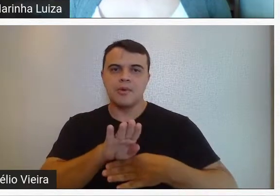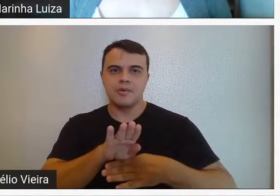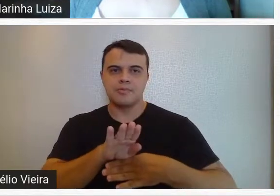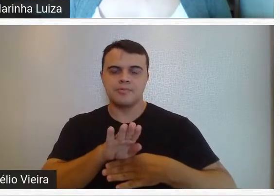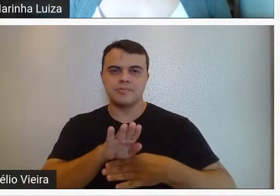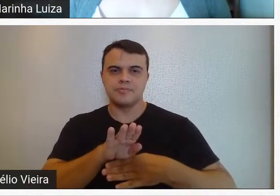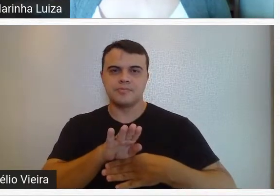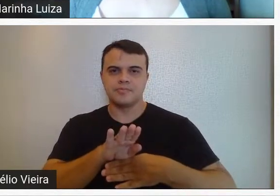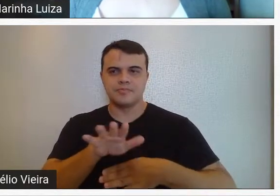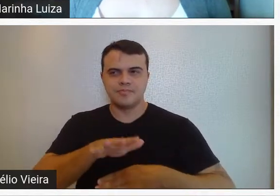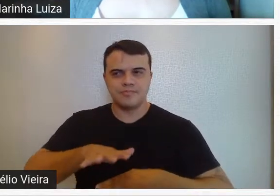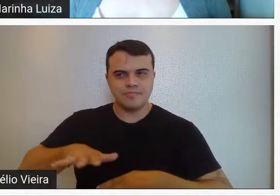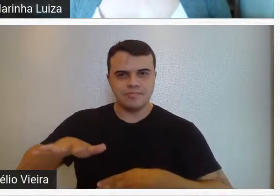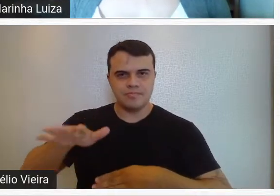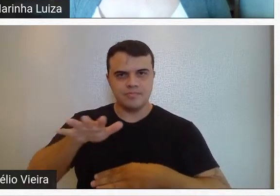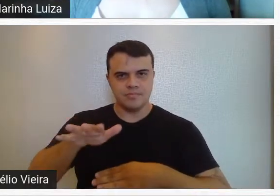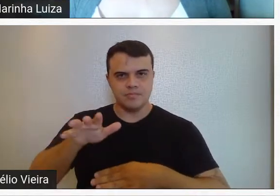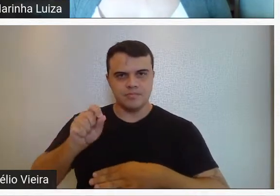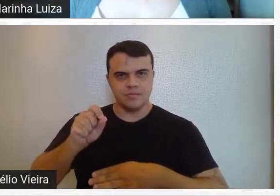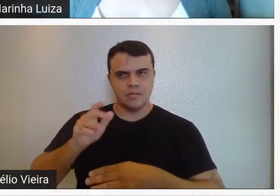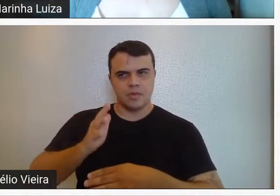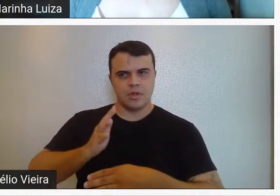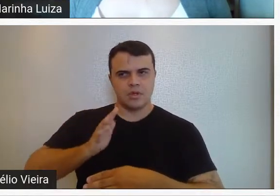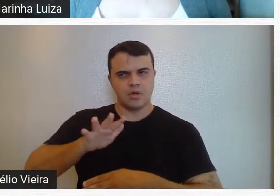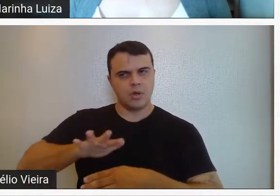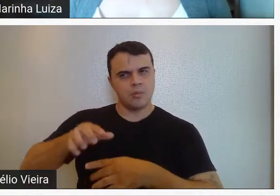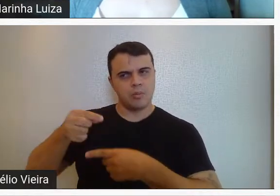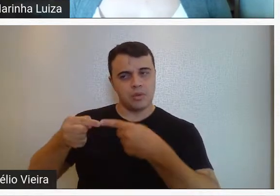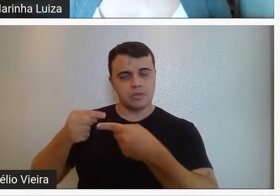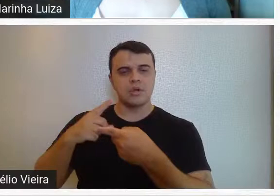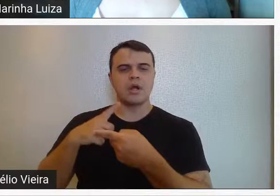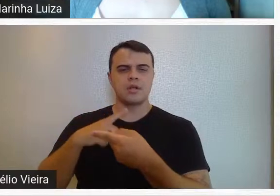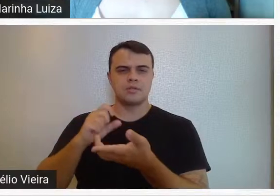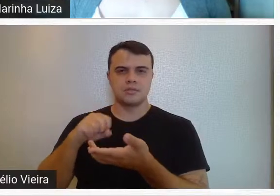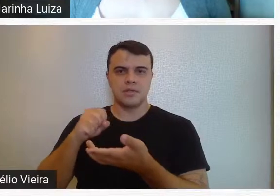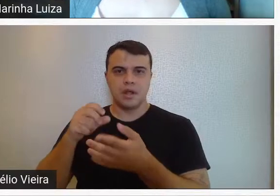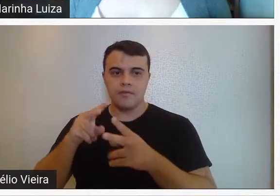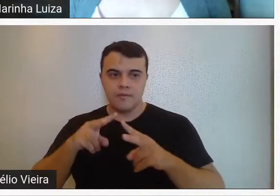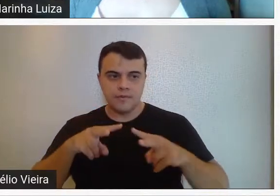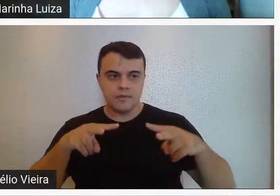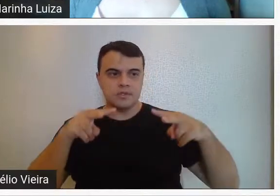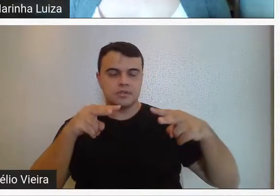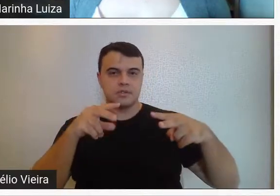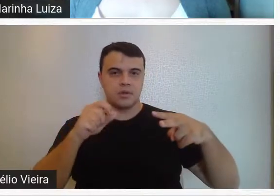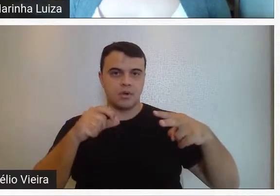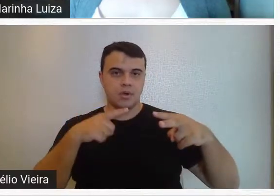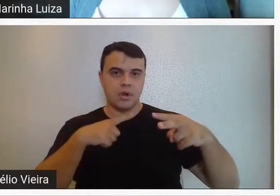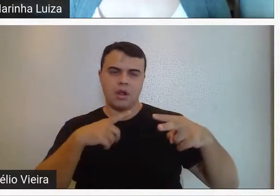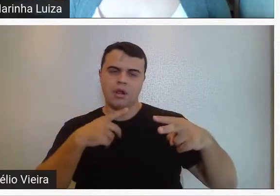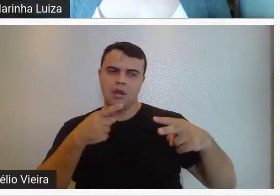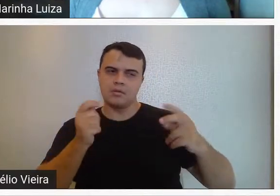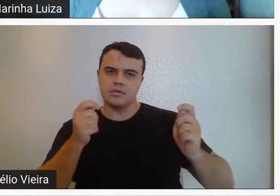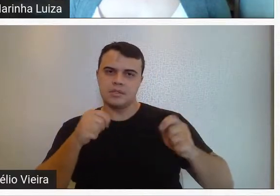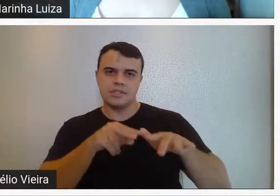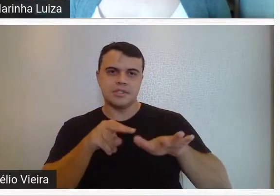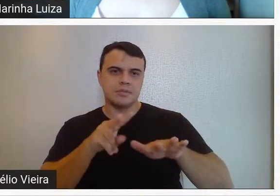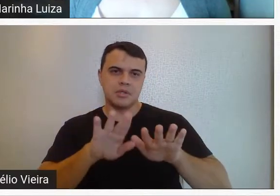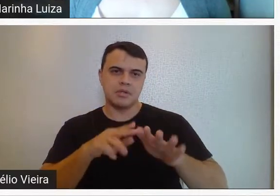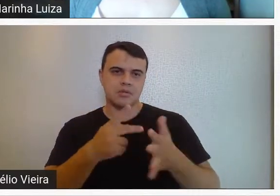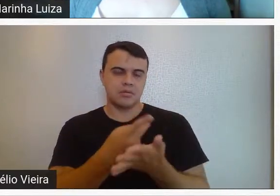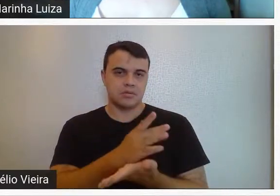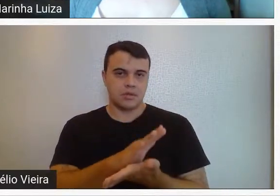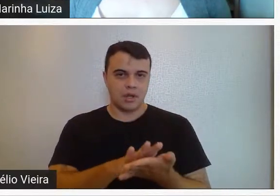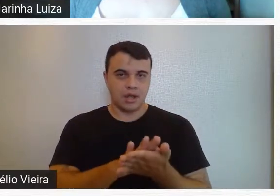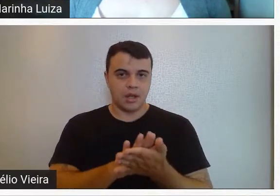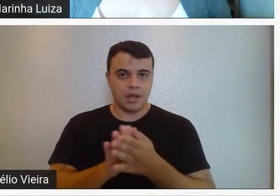elite política que tinha uma visão mais aberta, talvez a semana nem tivesse acontecido.